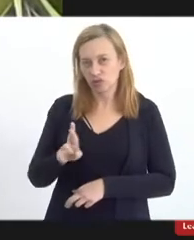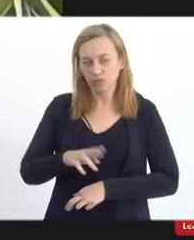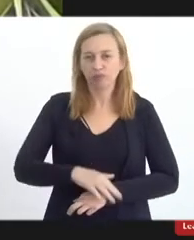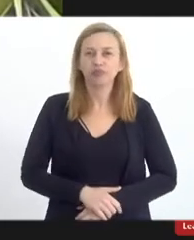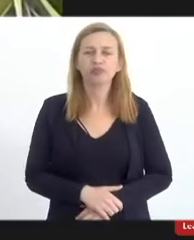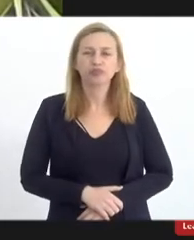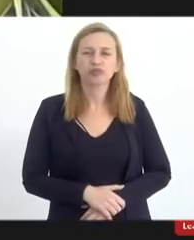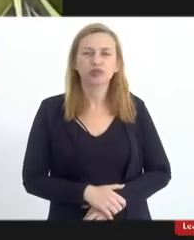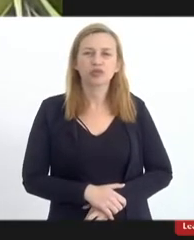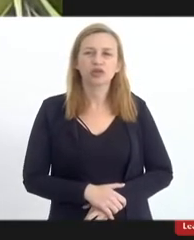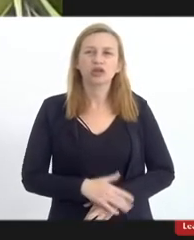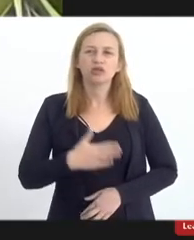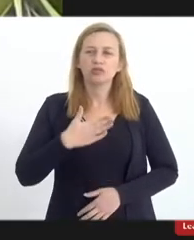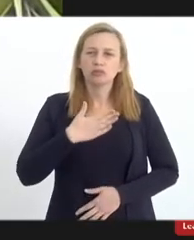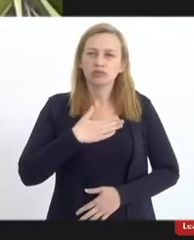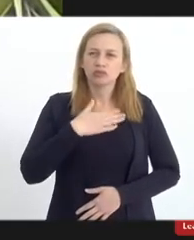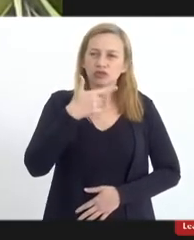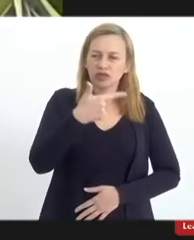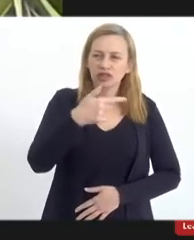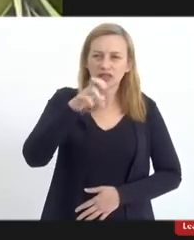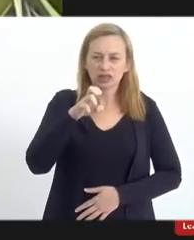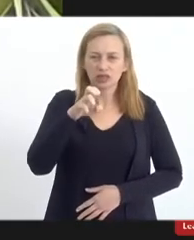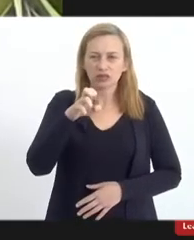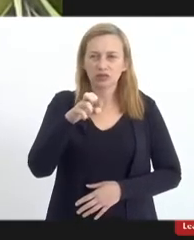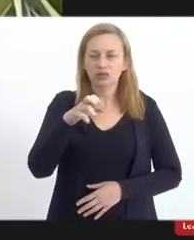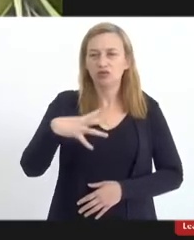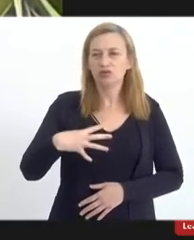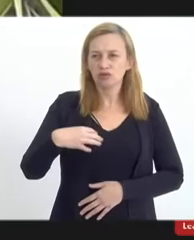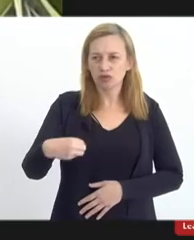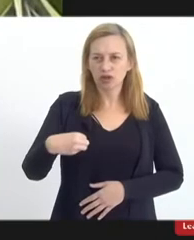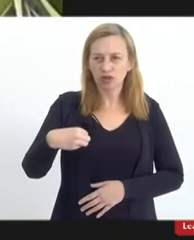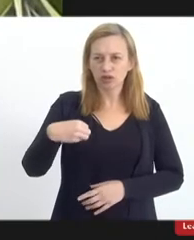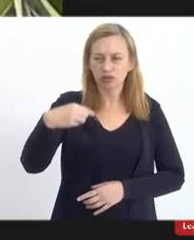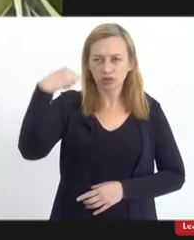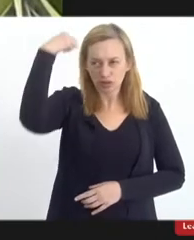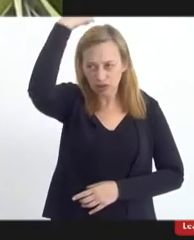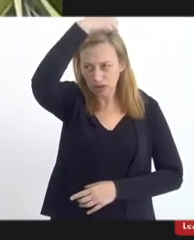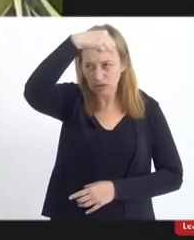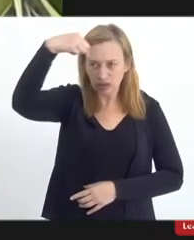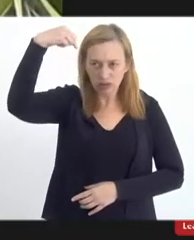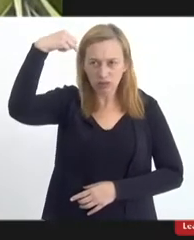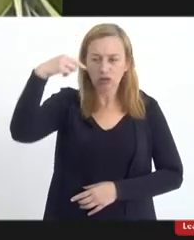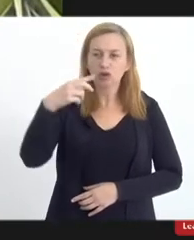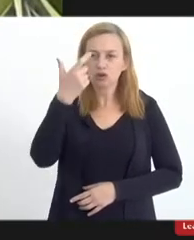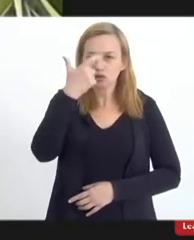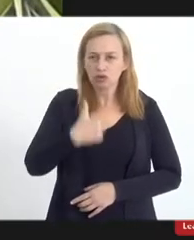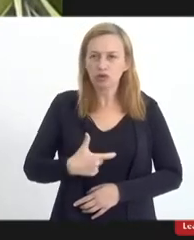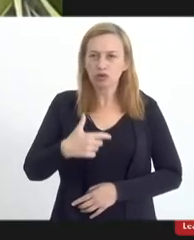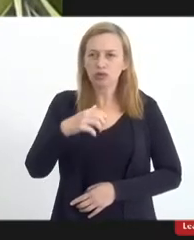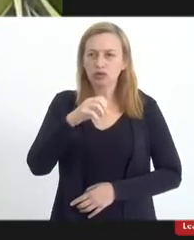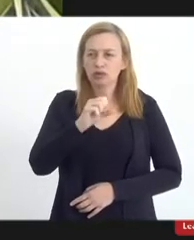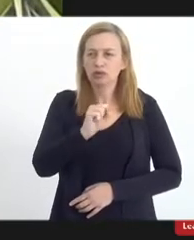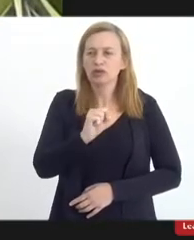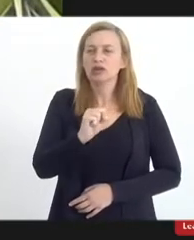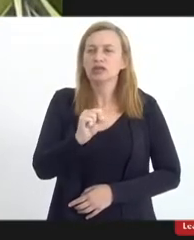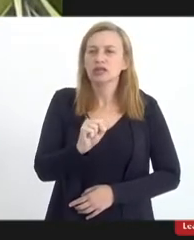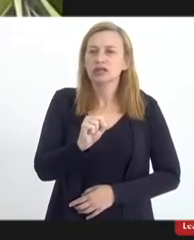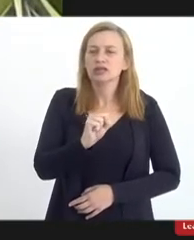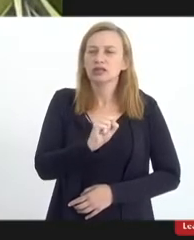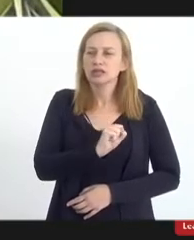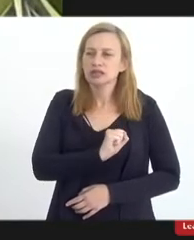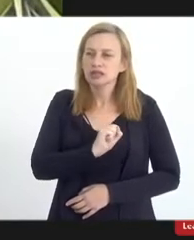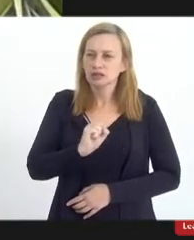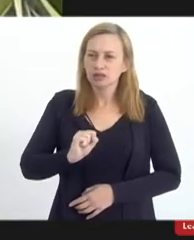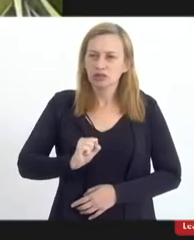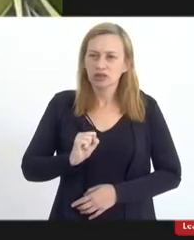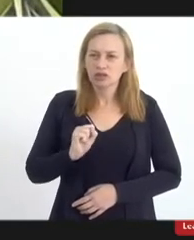diante dos meus 25 filhos de santos, eu sou uma sacerdotisa de umbanda, ao me dirigir à